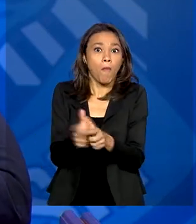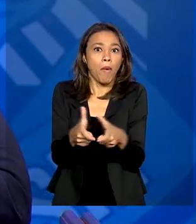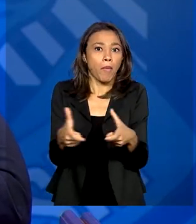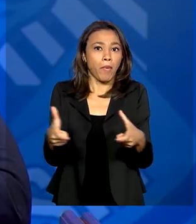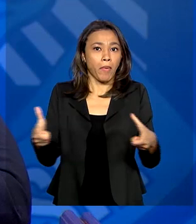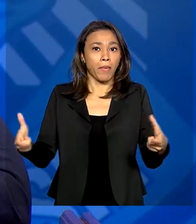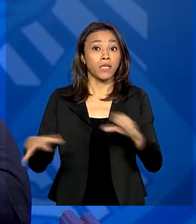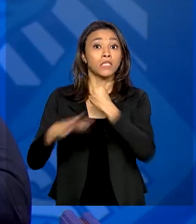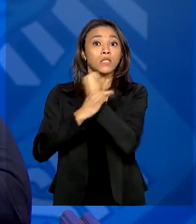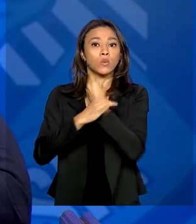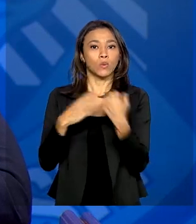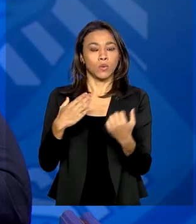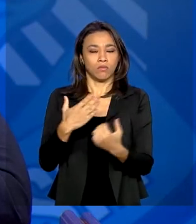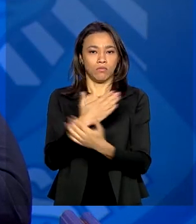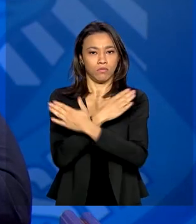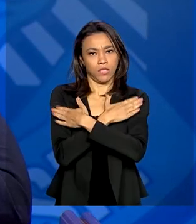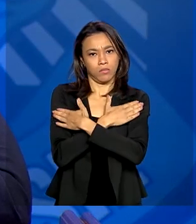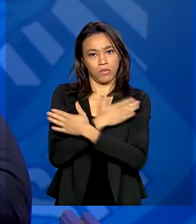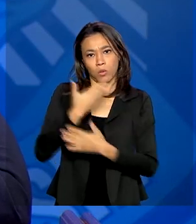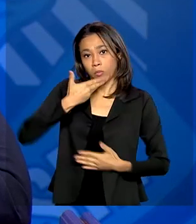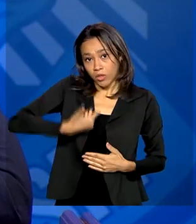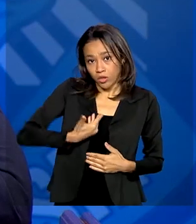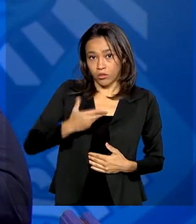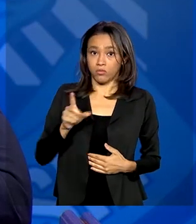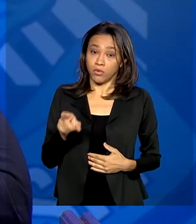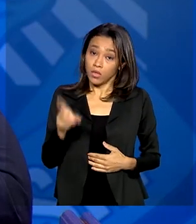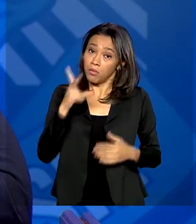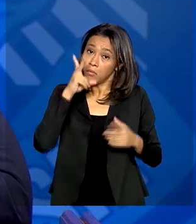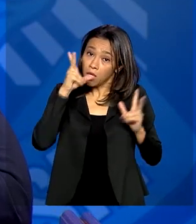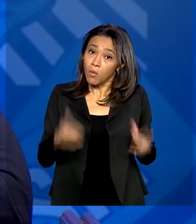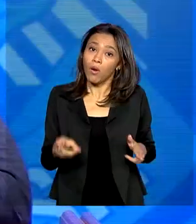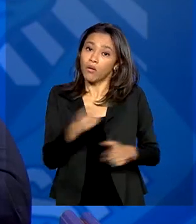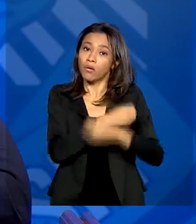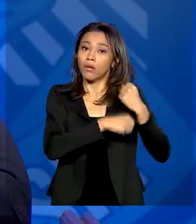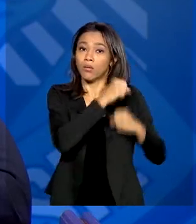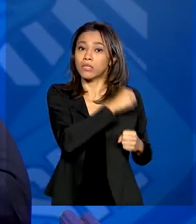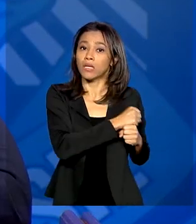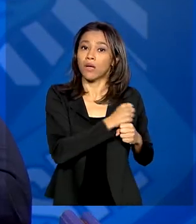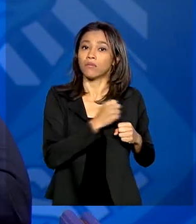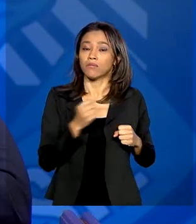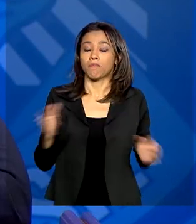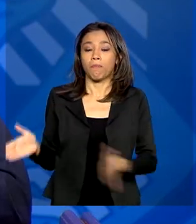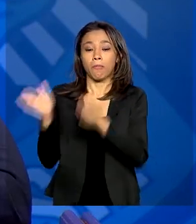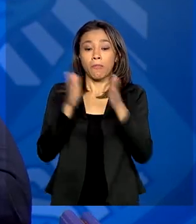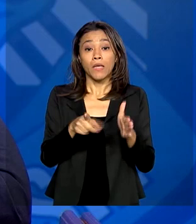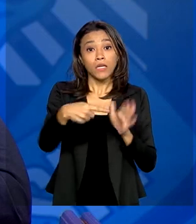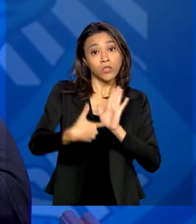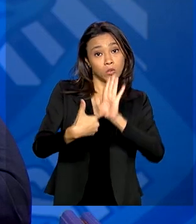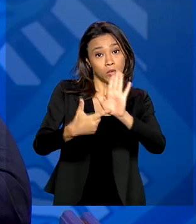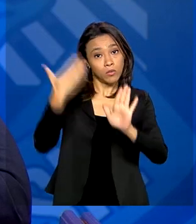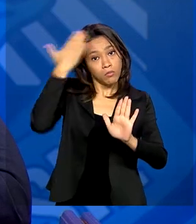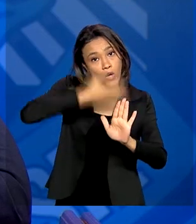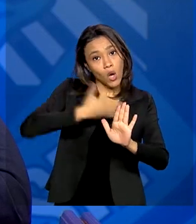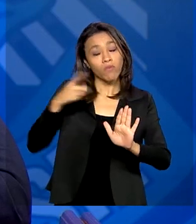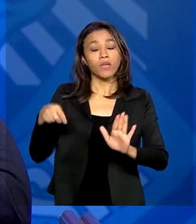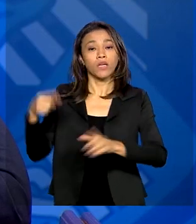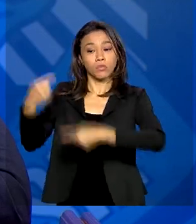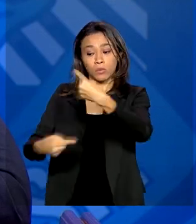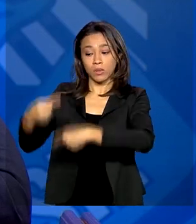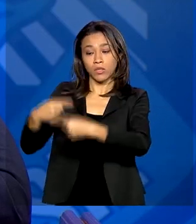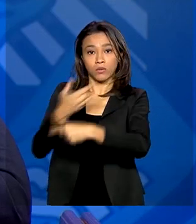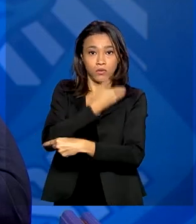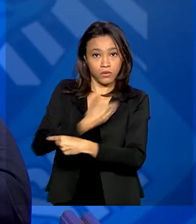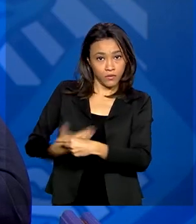-desemprego, o demonstra para nós que a situação está parecida com o que havia no passado. É sinal que as políticas públicas que estão sendo desenhadas